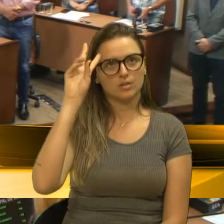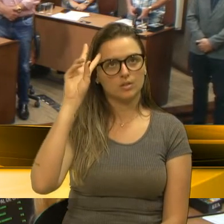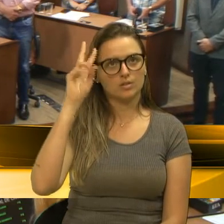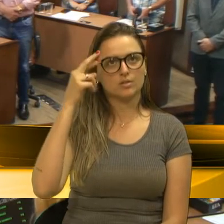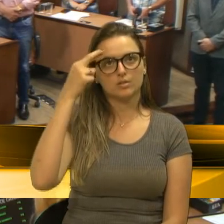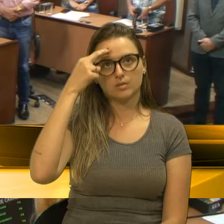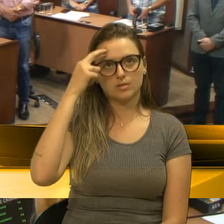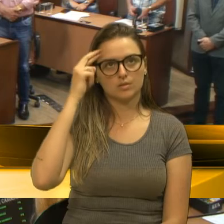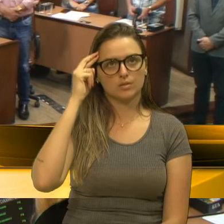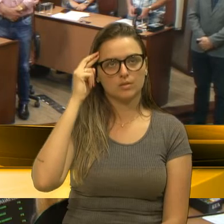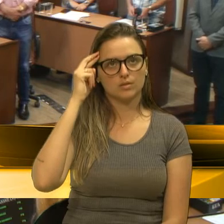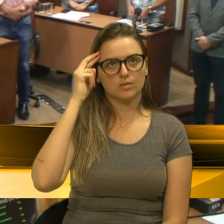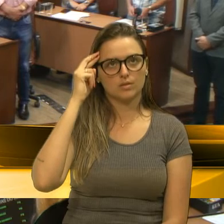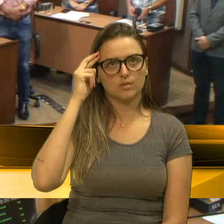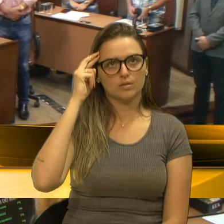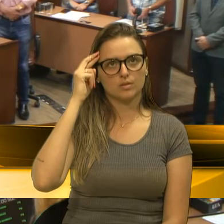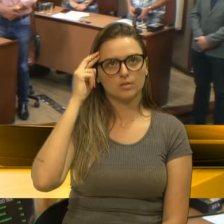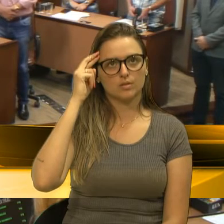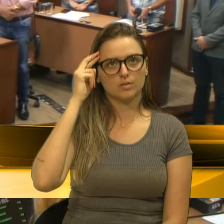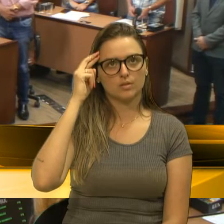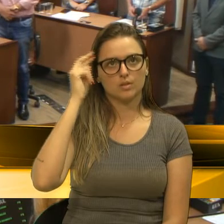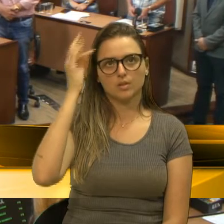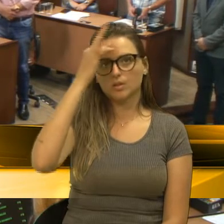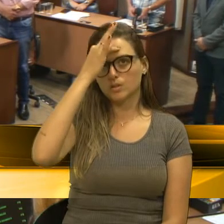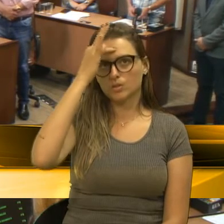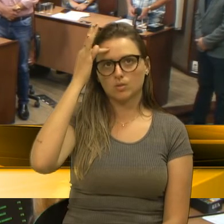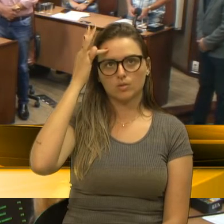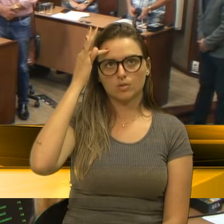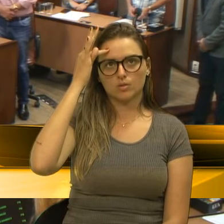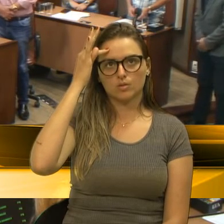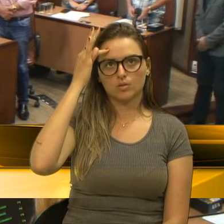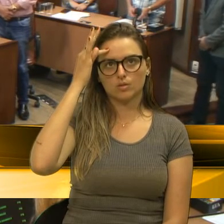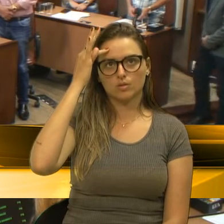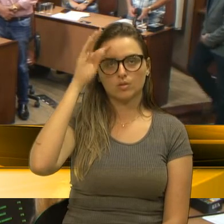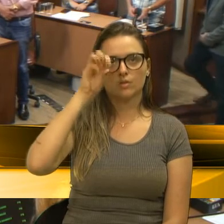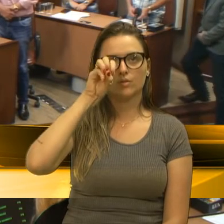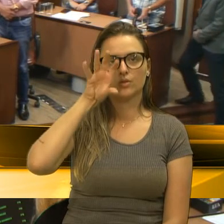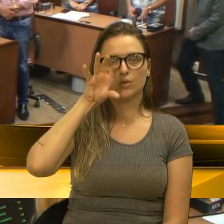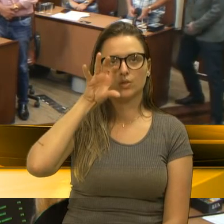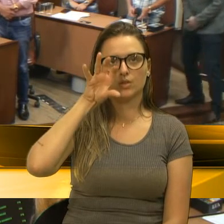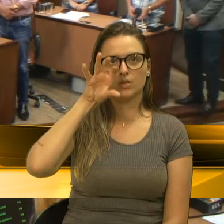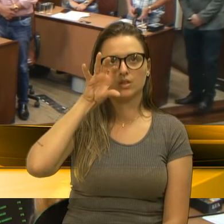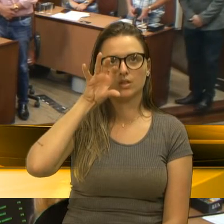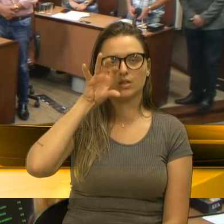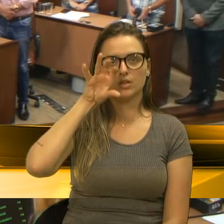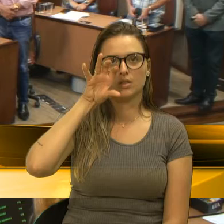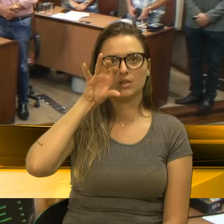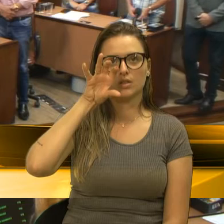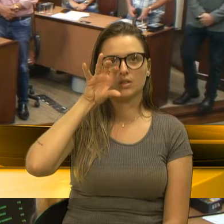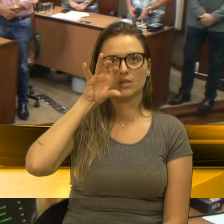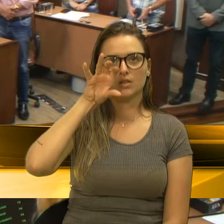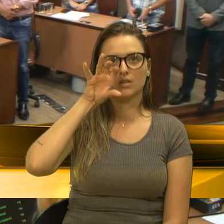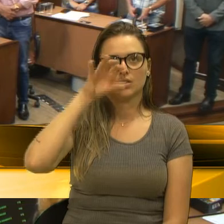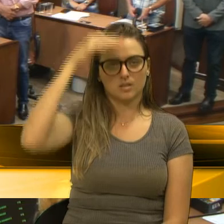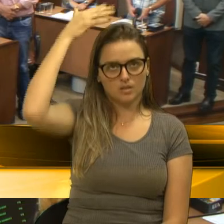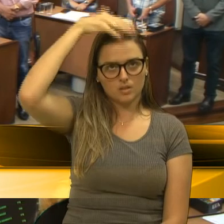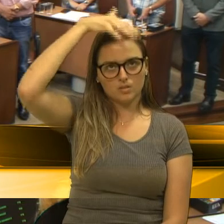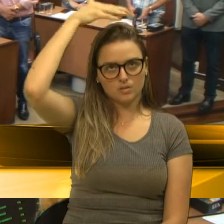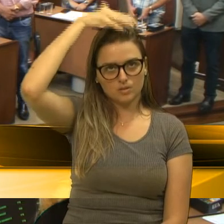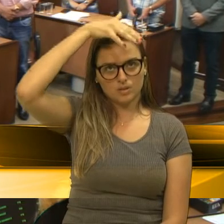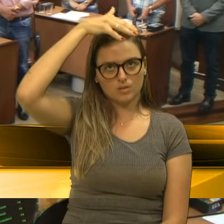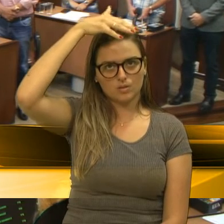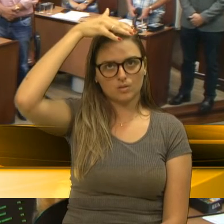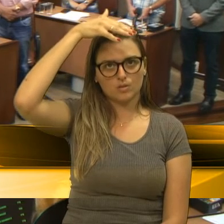Ues, Rafael Bueno, Gustavo Toigo, Elisandro Fiusa, Alceu